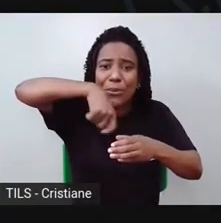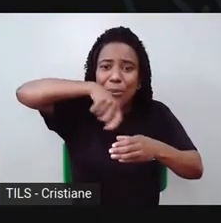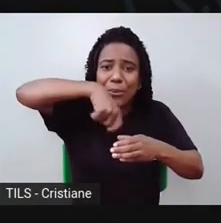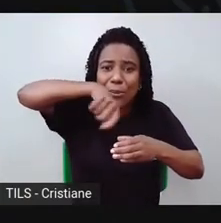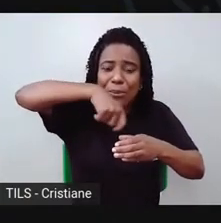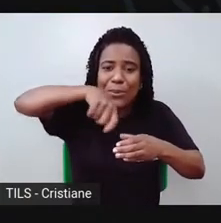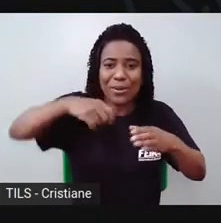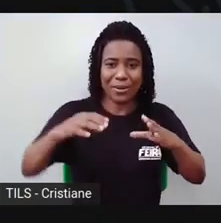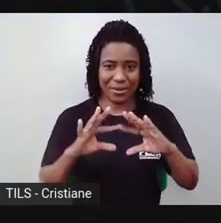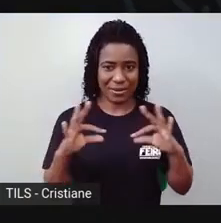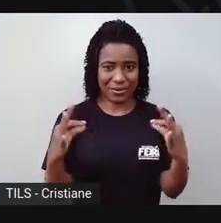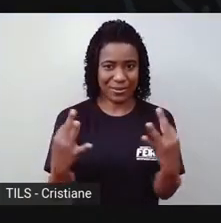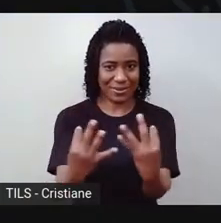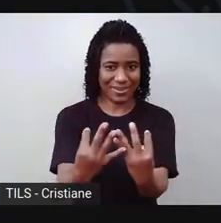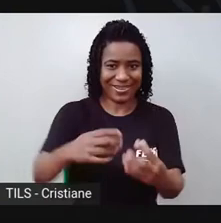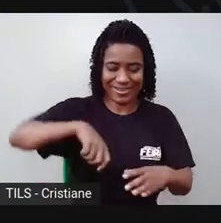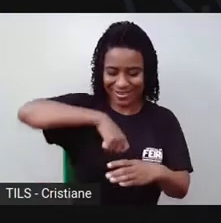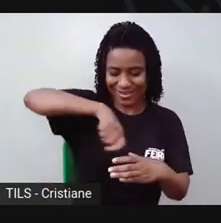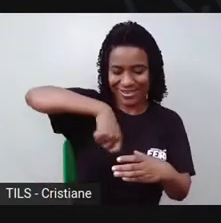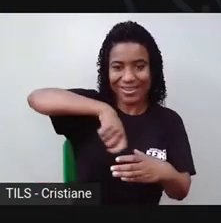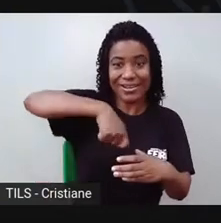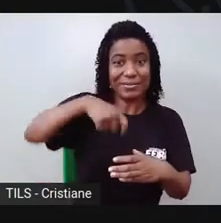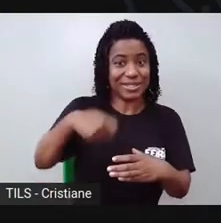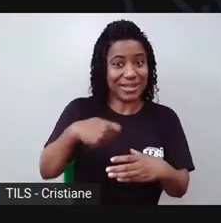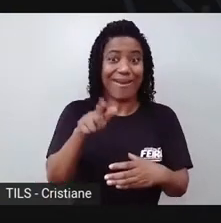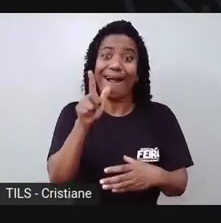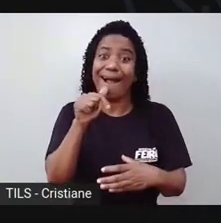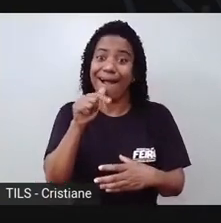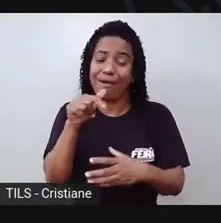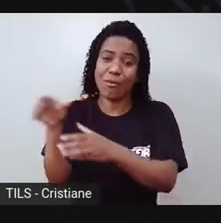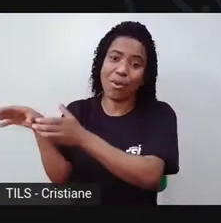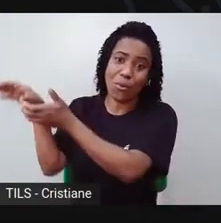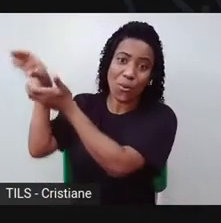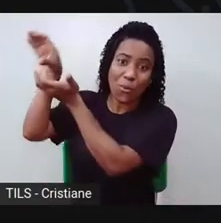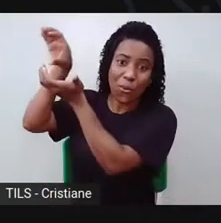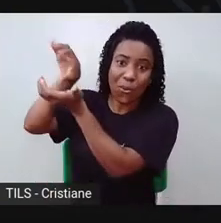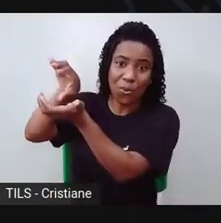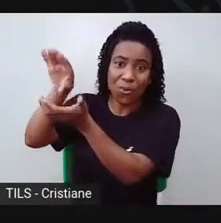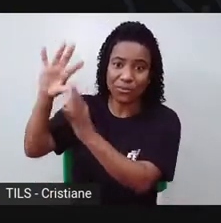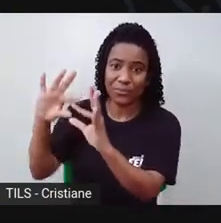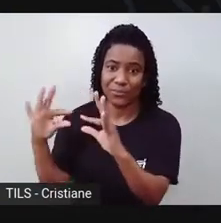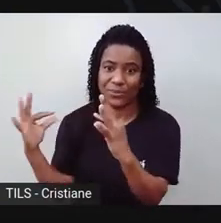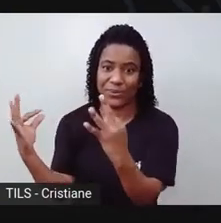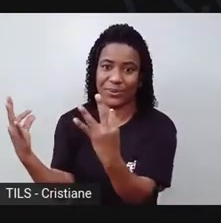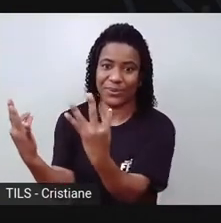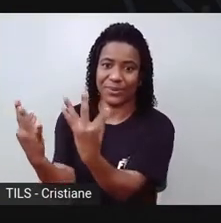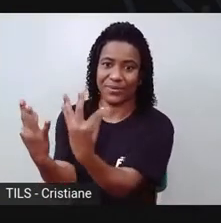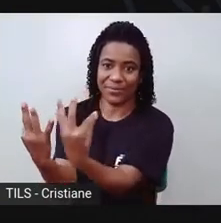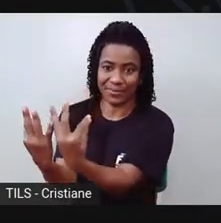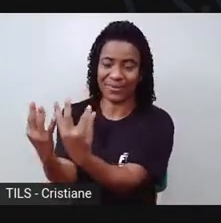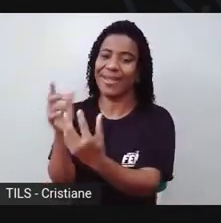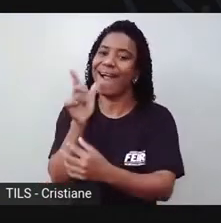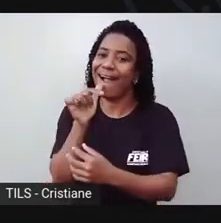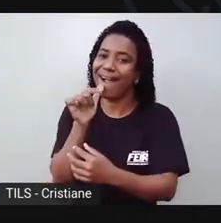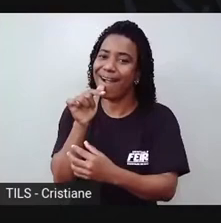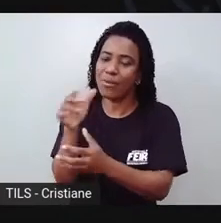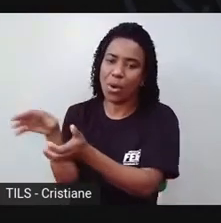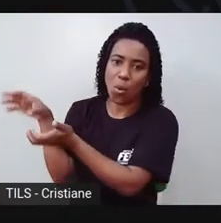panelas, ele precisava de um filtro, né? De uma vasilha, né? Pra armazenar água,